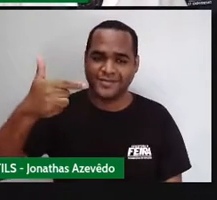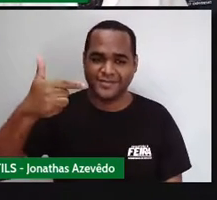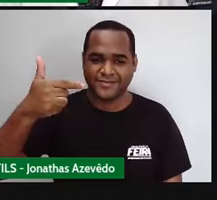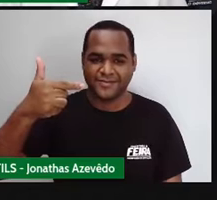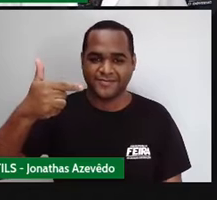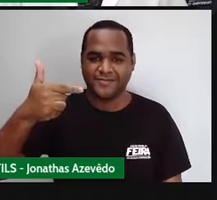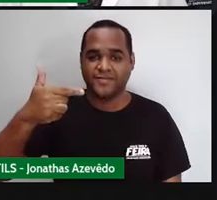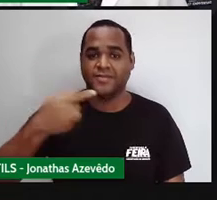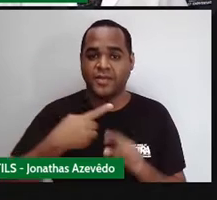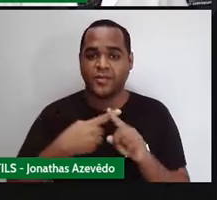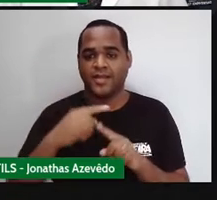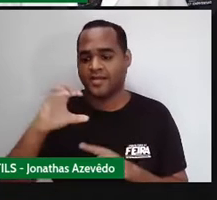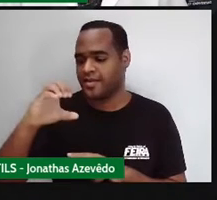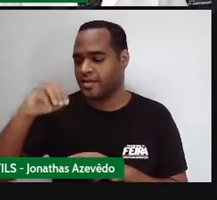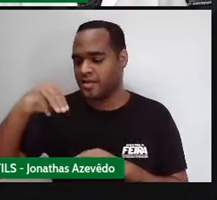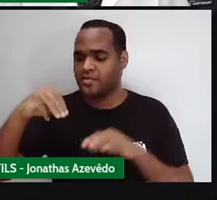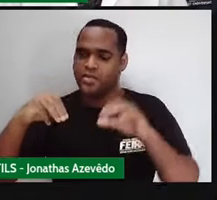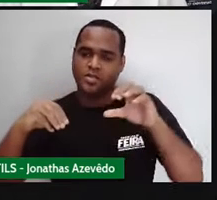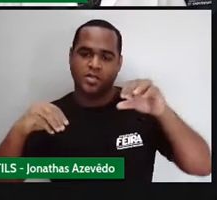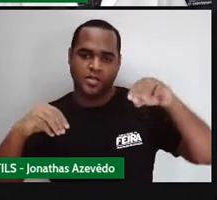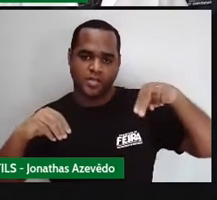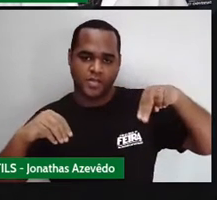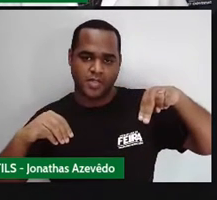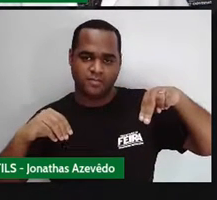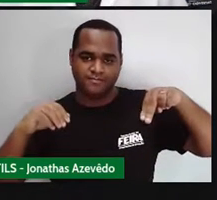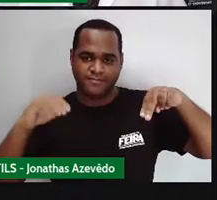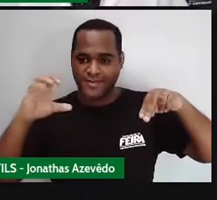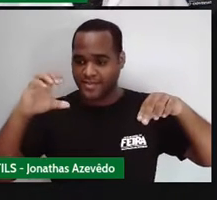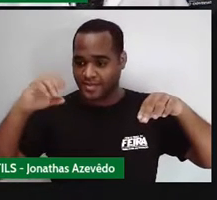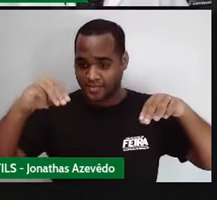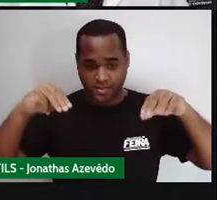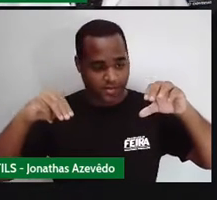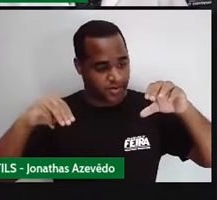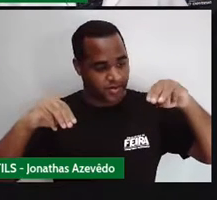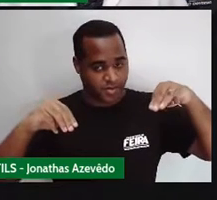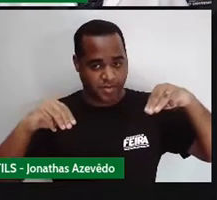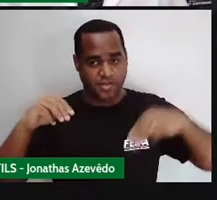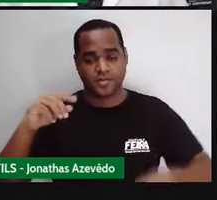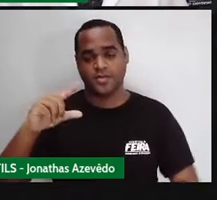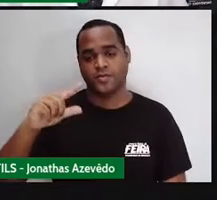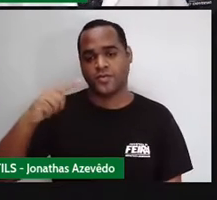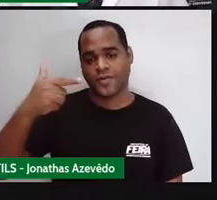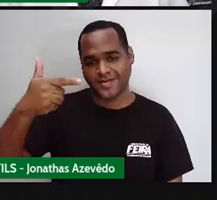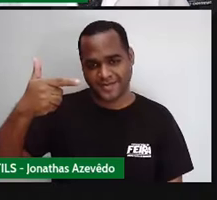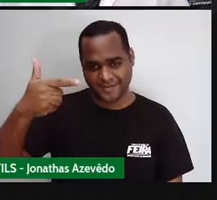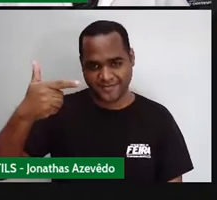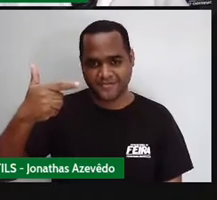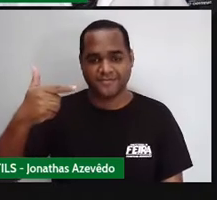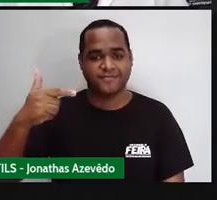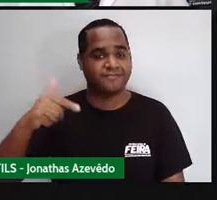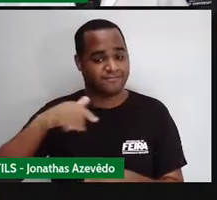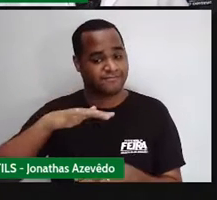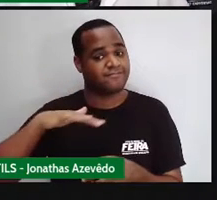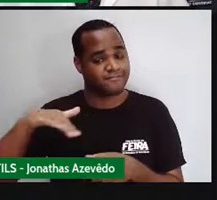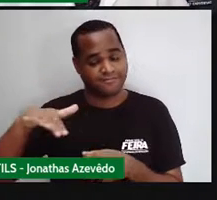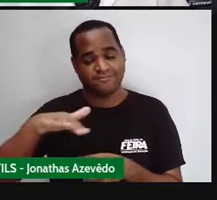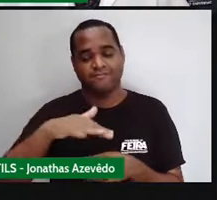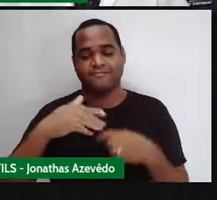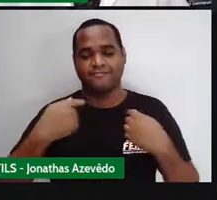quadrados, porque essas unidades quadradas, né? São